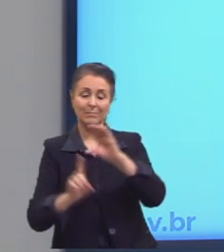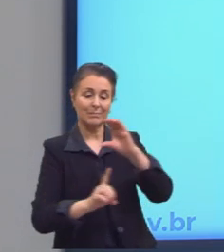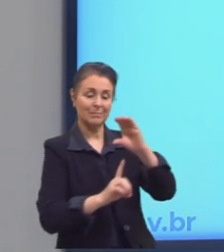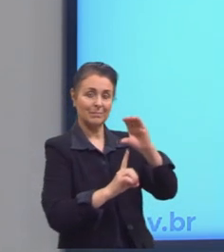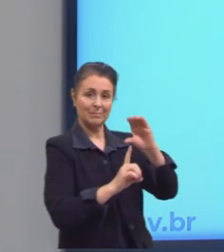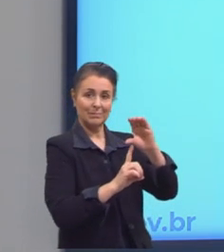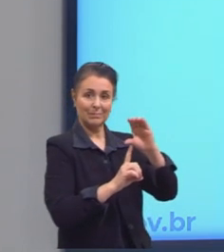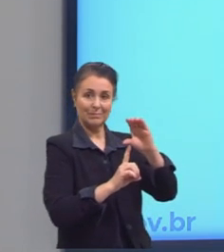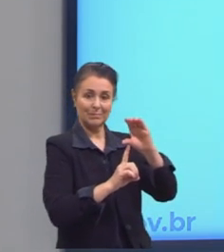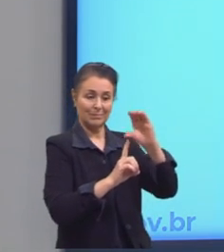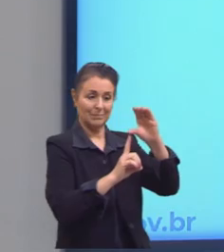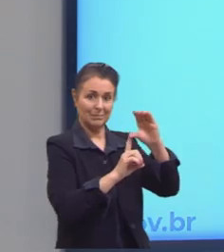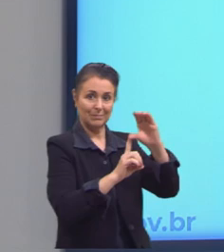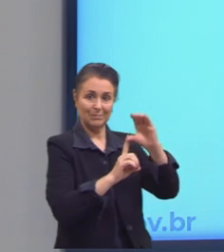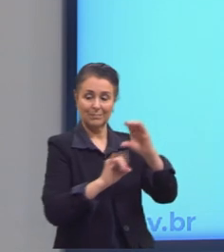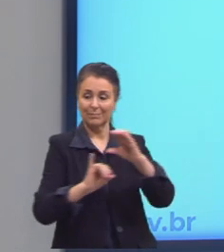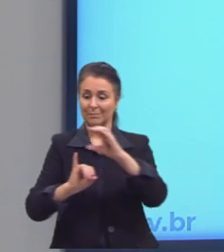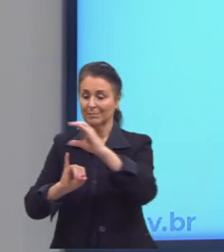imagem.